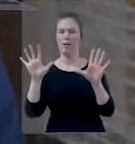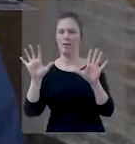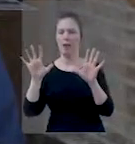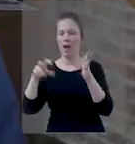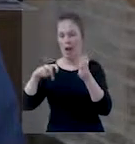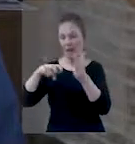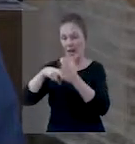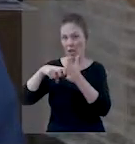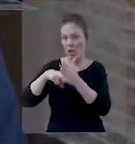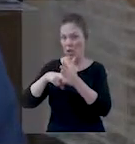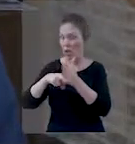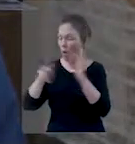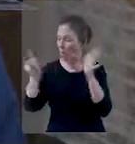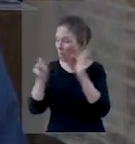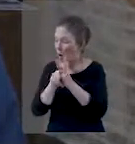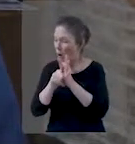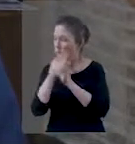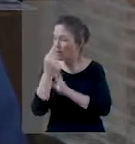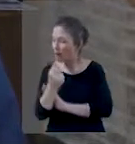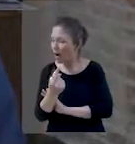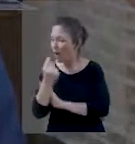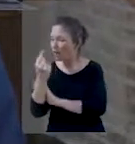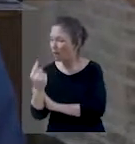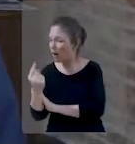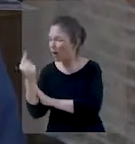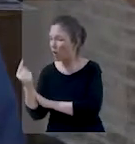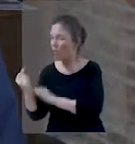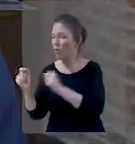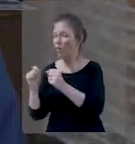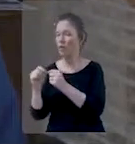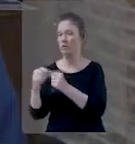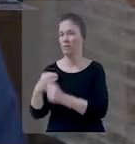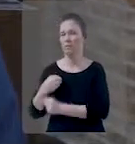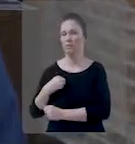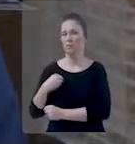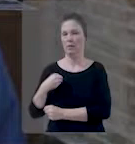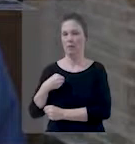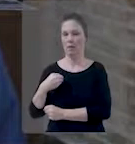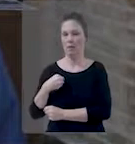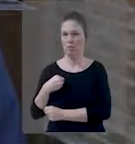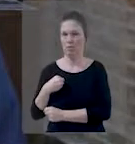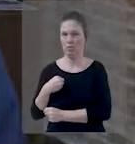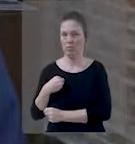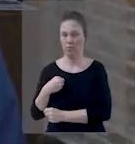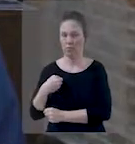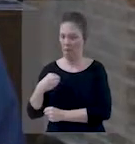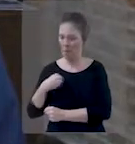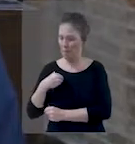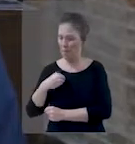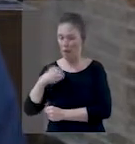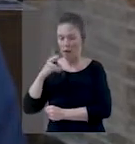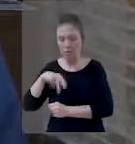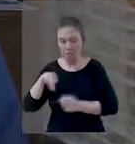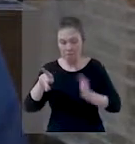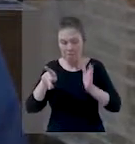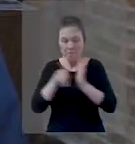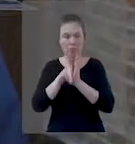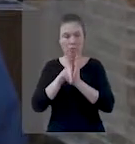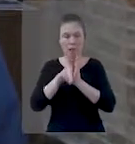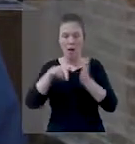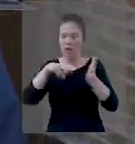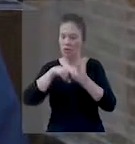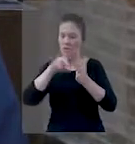castigo cada um carrega de acordo com seus pecados. O pecado é pessoal